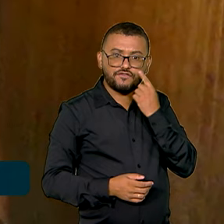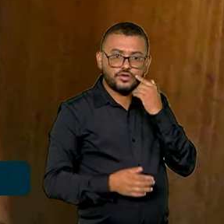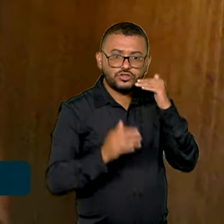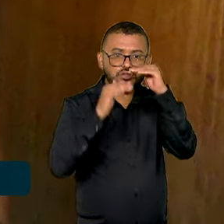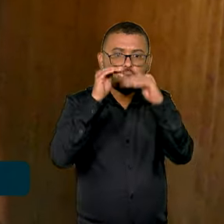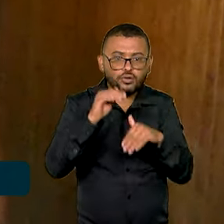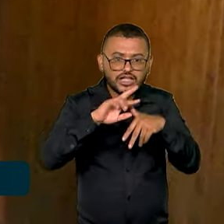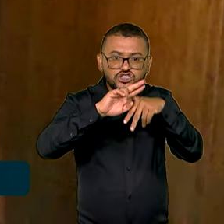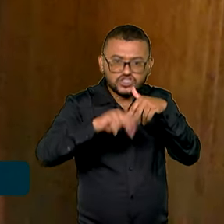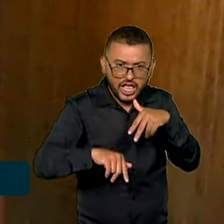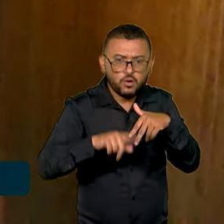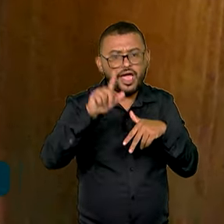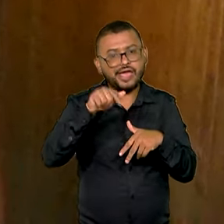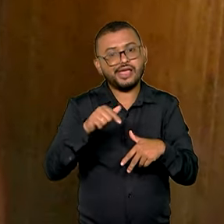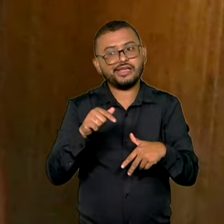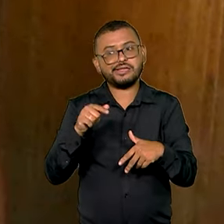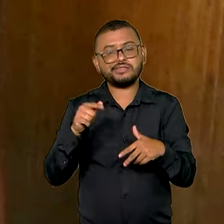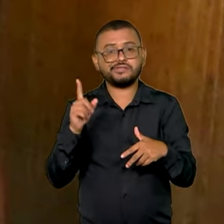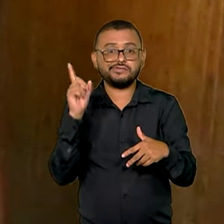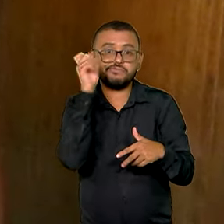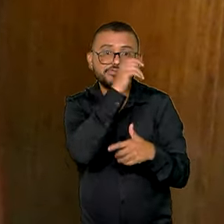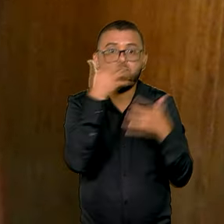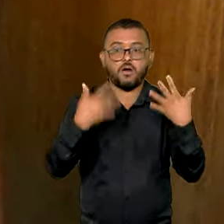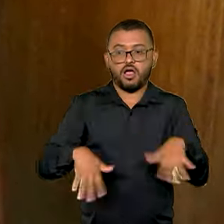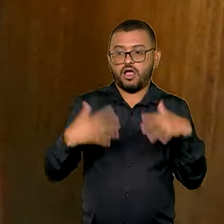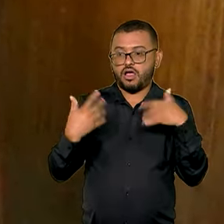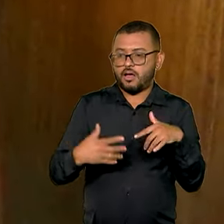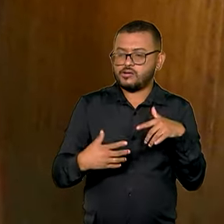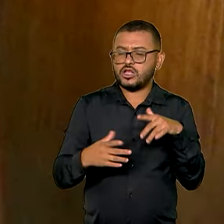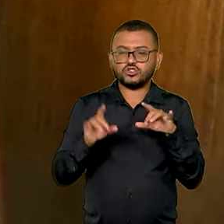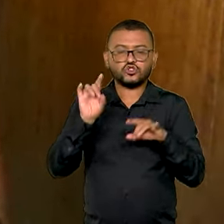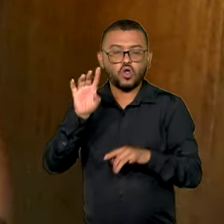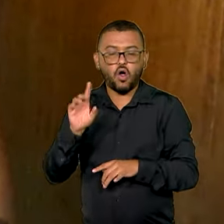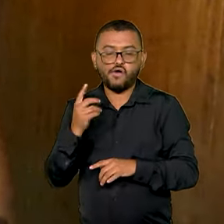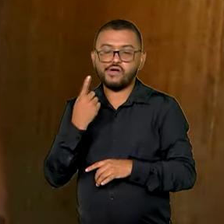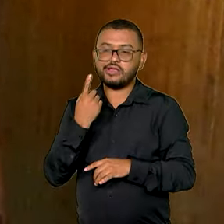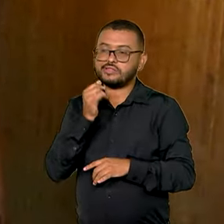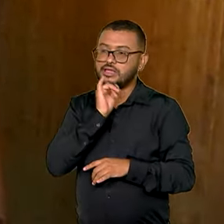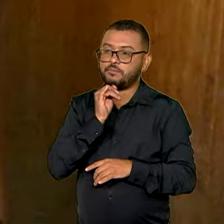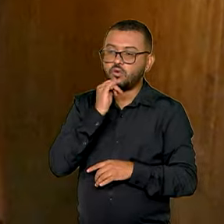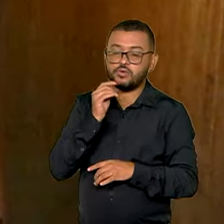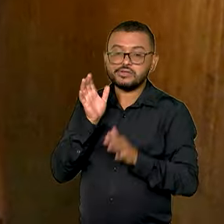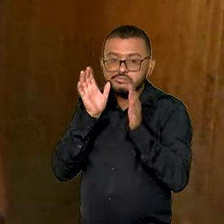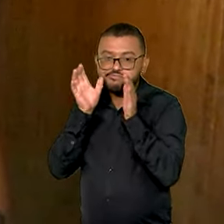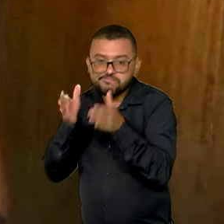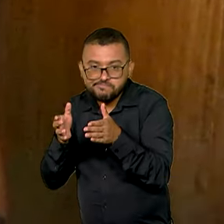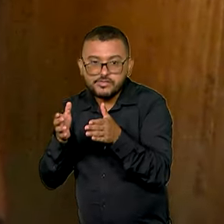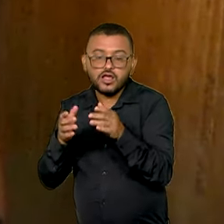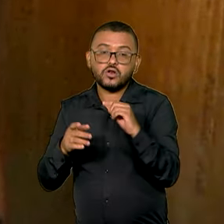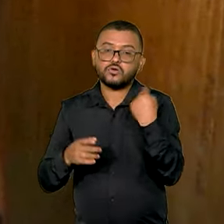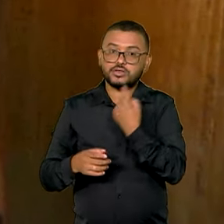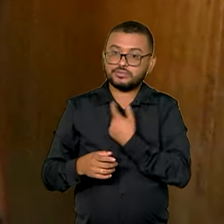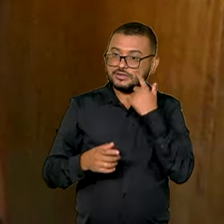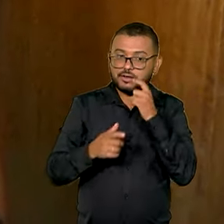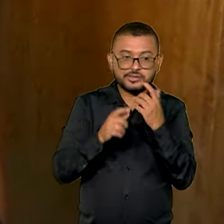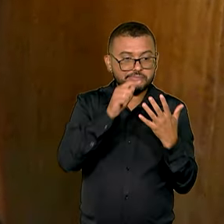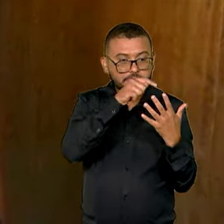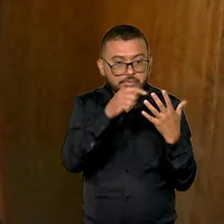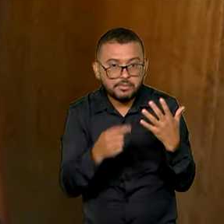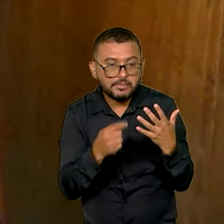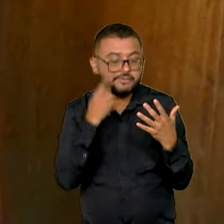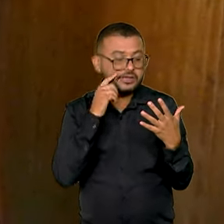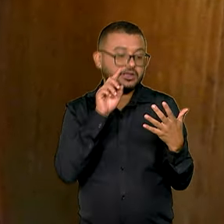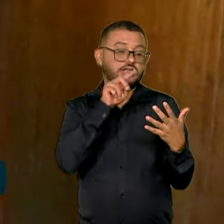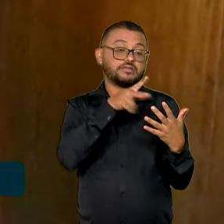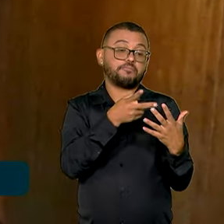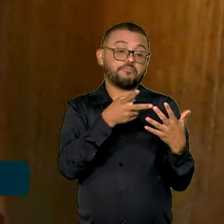gênero é multidimensional mesmo. Ela não pode ser avaliada somente por uma perspectiva. A gente tem que olhar todas elas. E por todas elas,